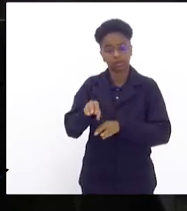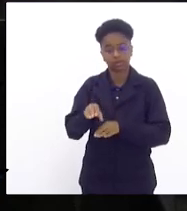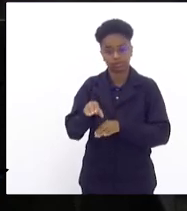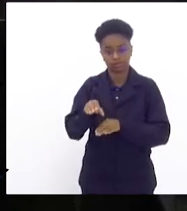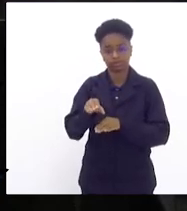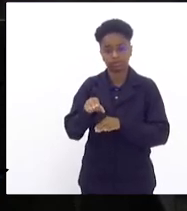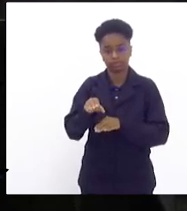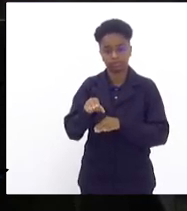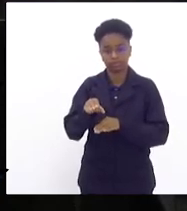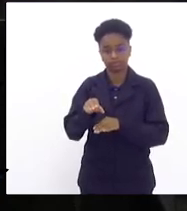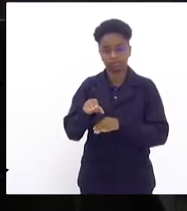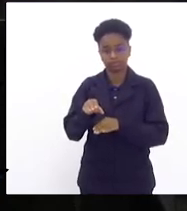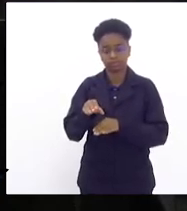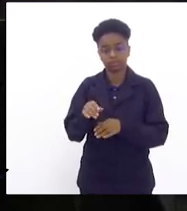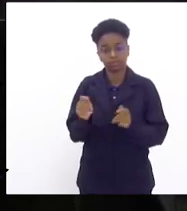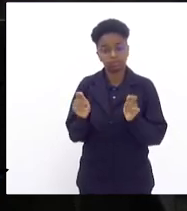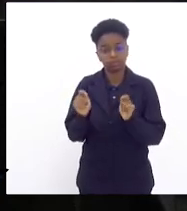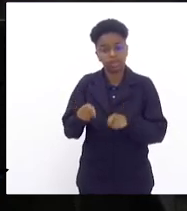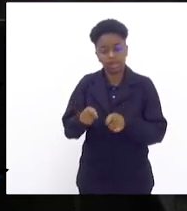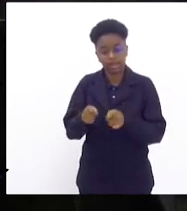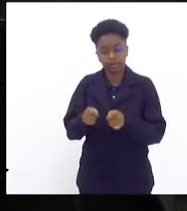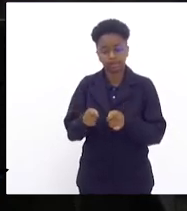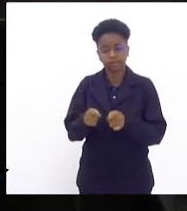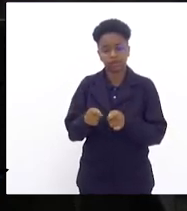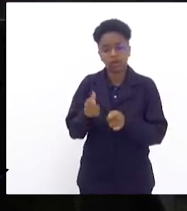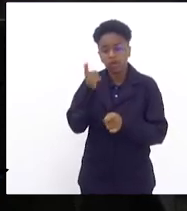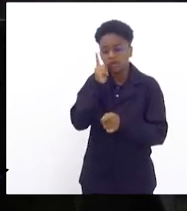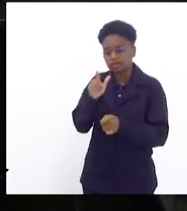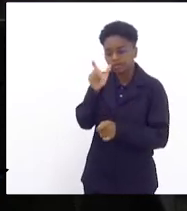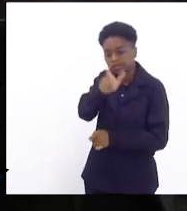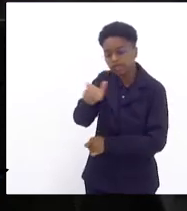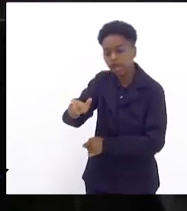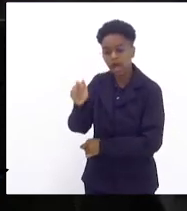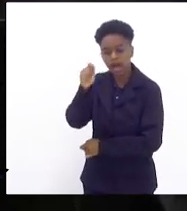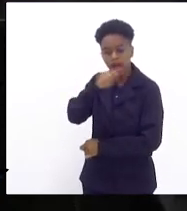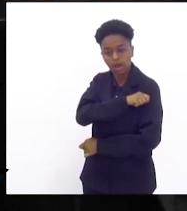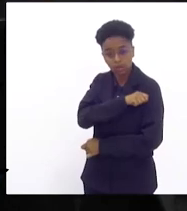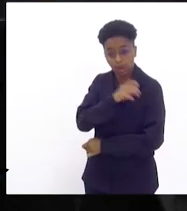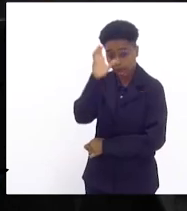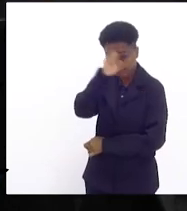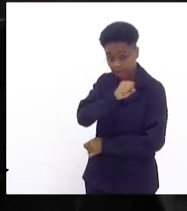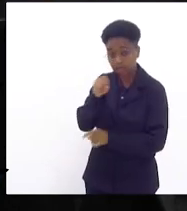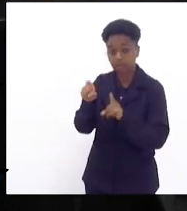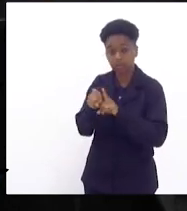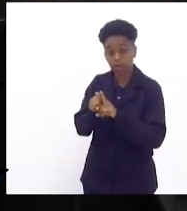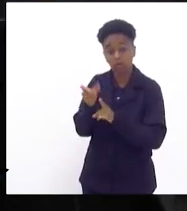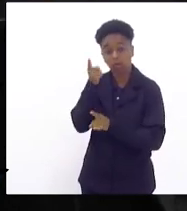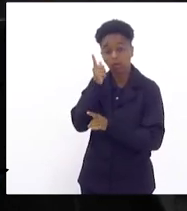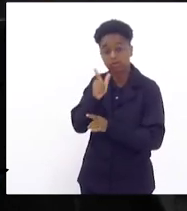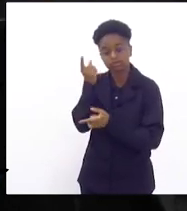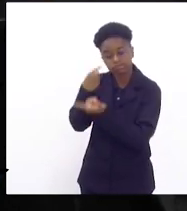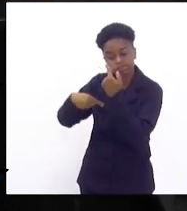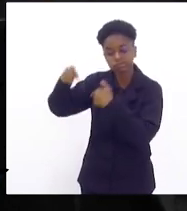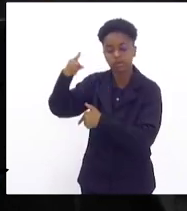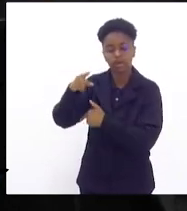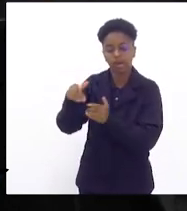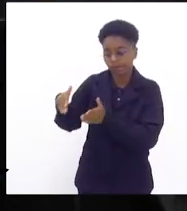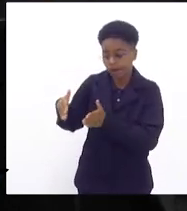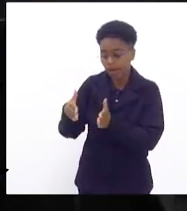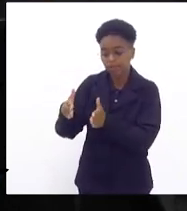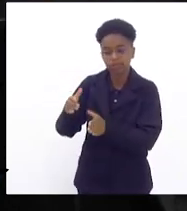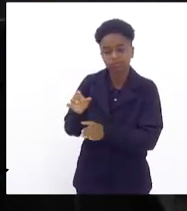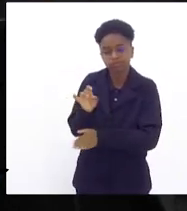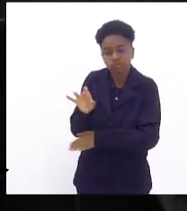de fazer com que nossos alunos aprendam tenham asas e possam voar e trilhar o seu caminho de vida